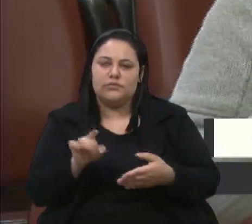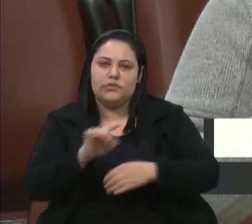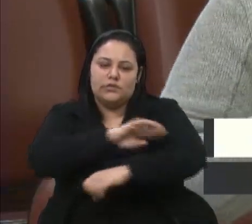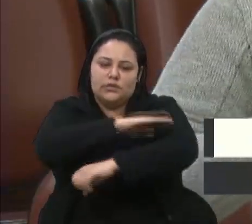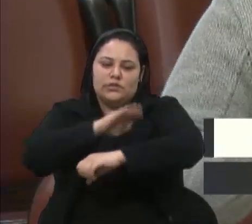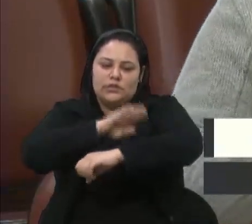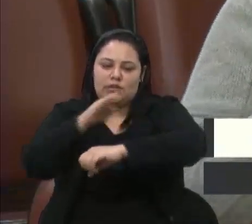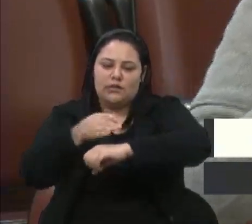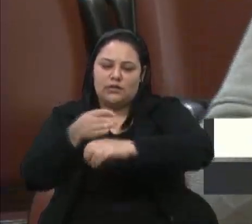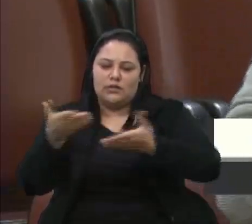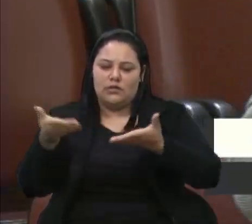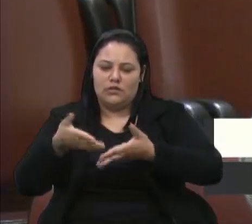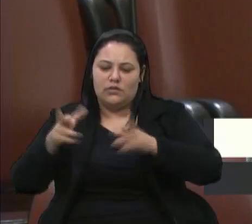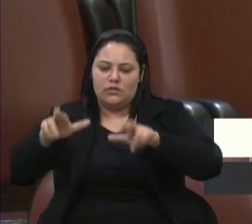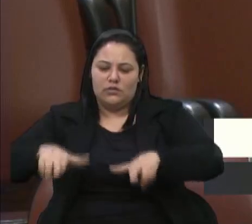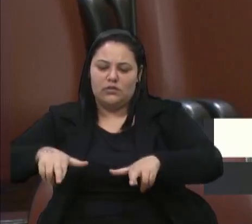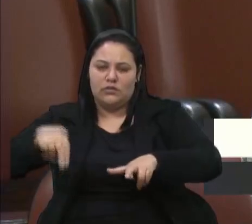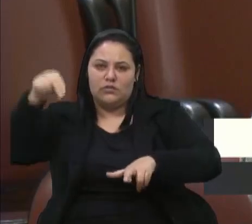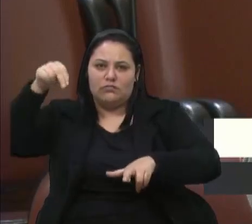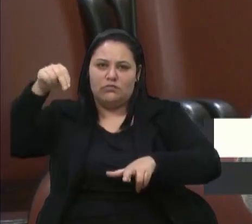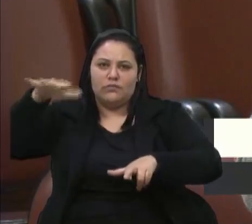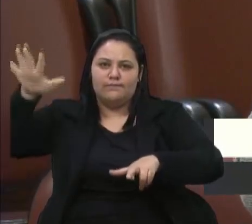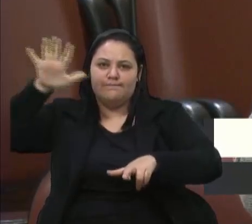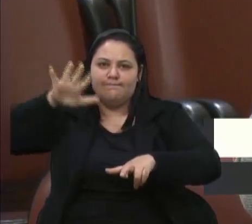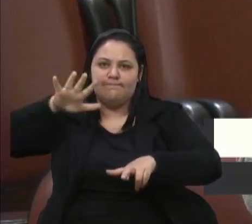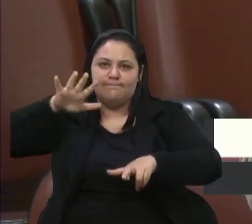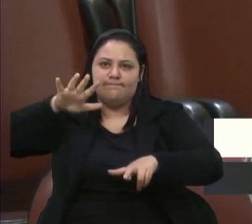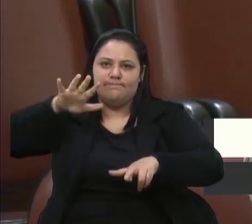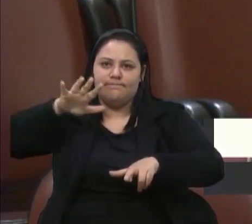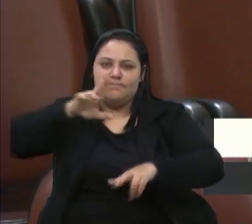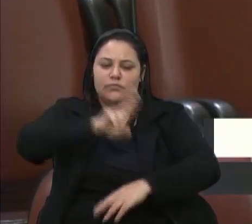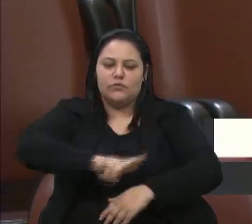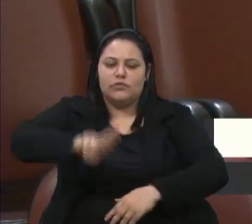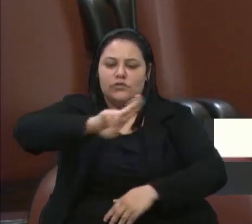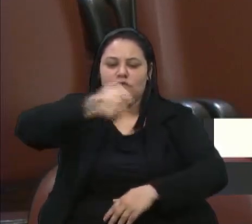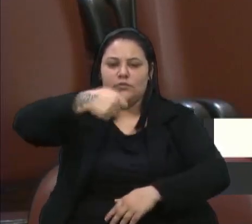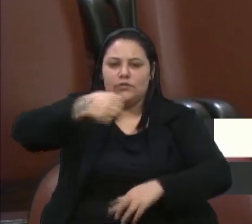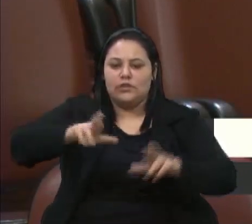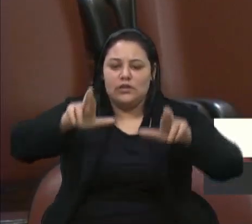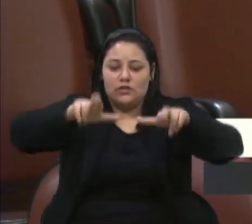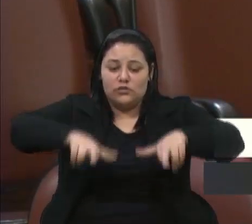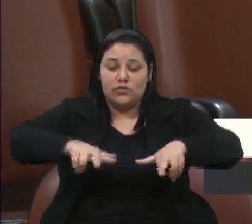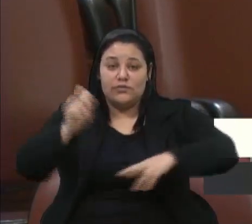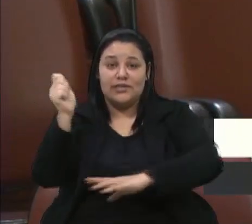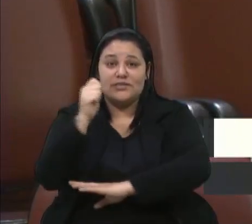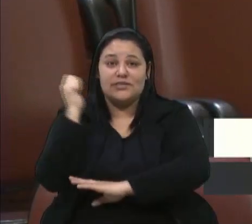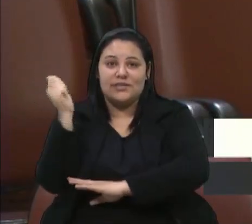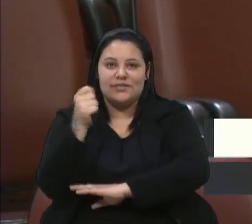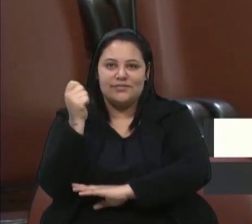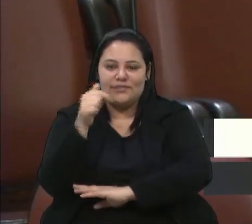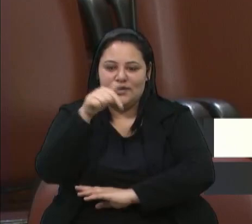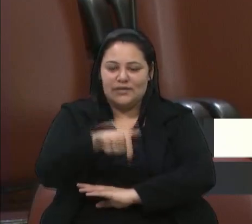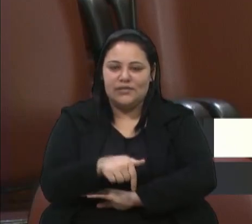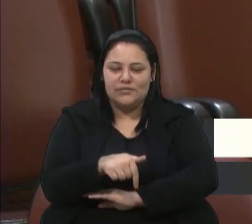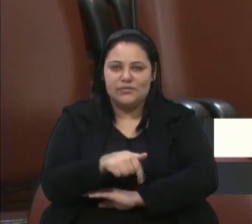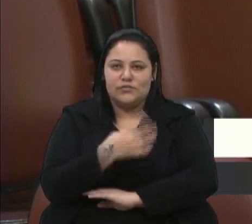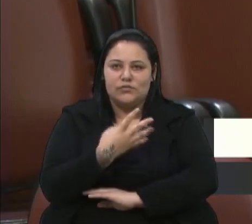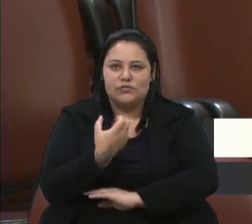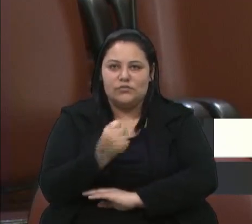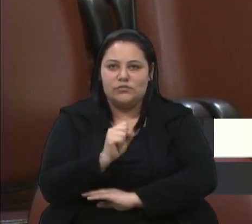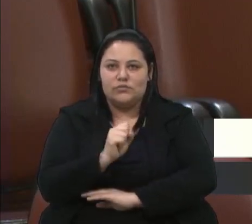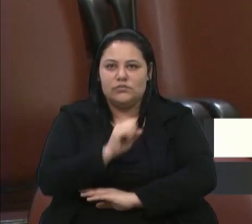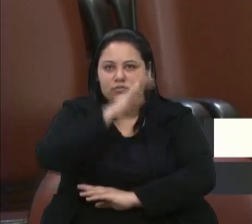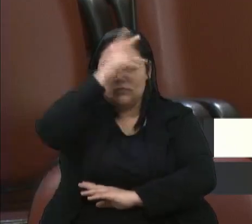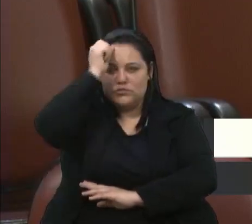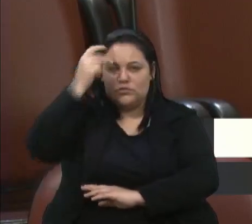da região Nordeste, então nós excluímos metade da Serra. Não, o universitário tem que ser regional da Serra Gaúcha, para os 48 municípios. Segundo,